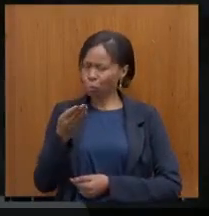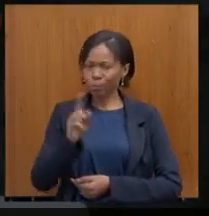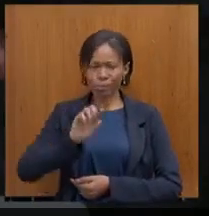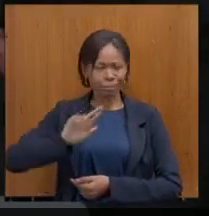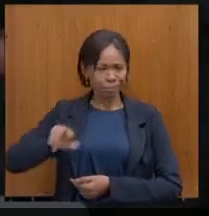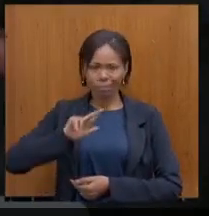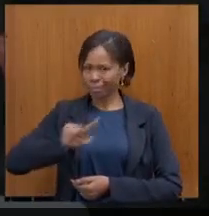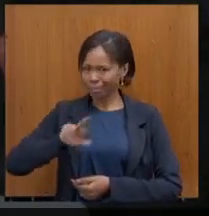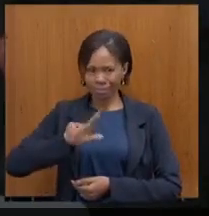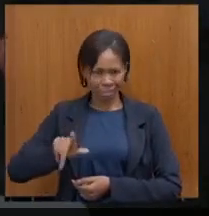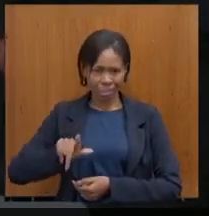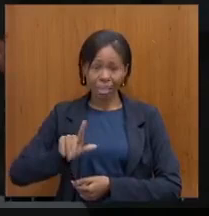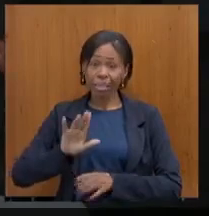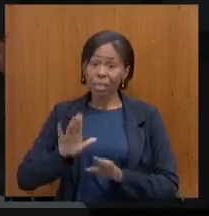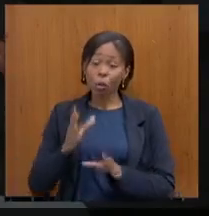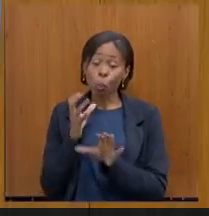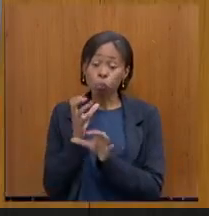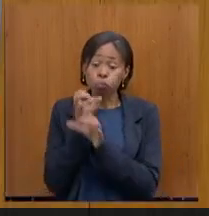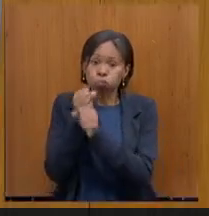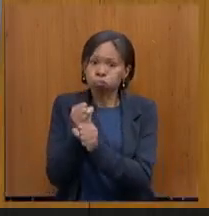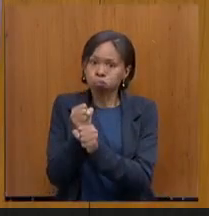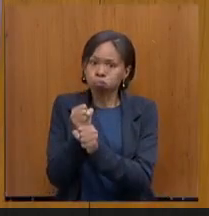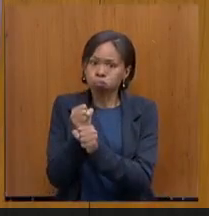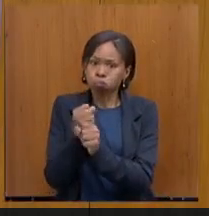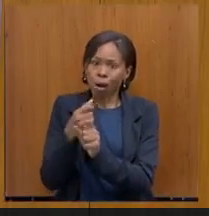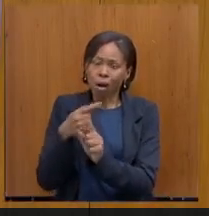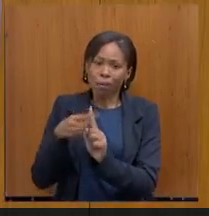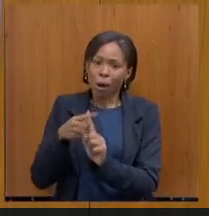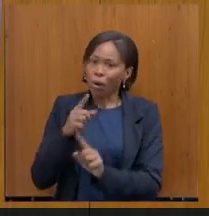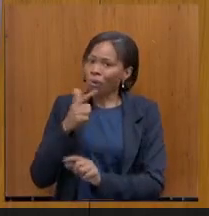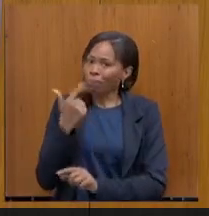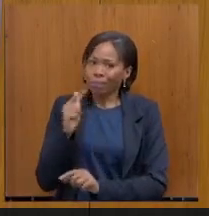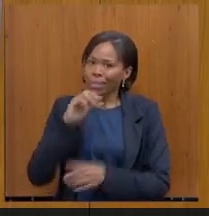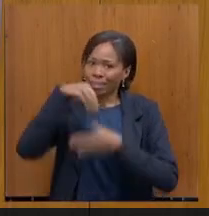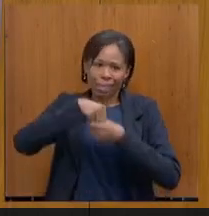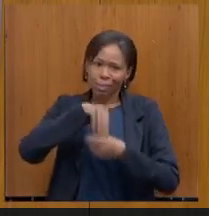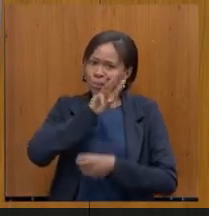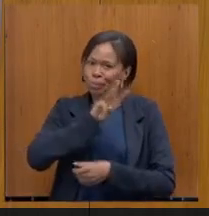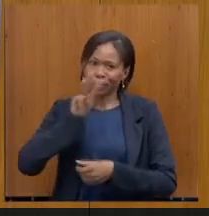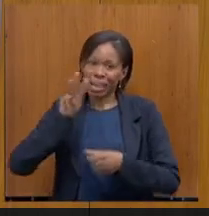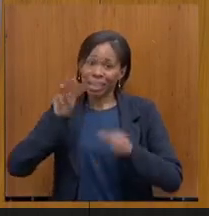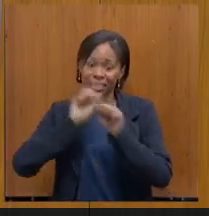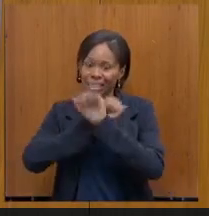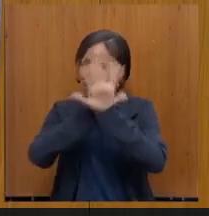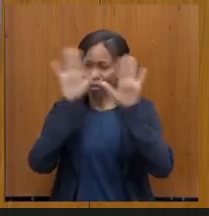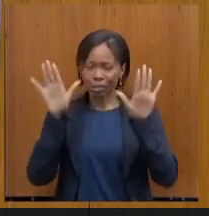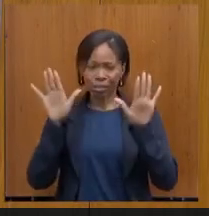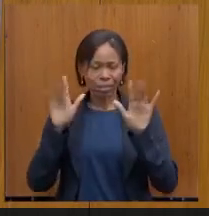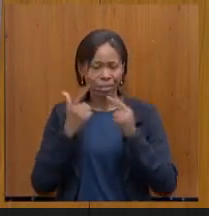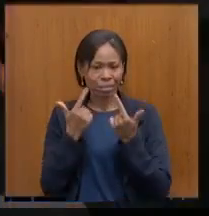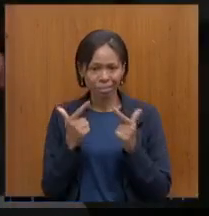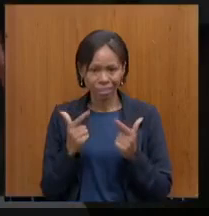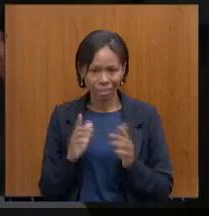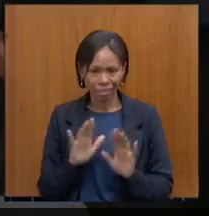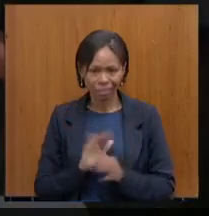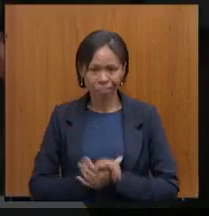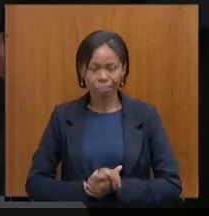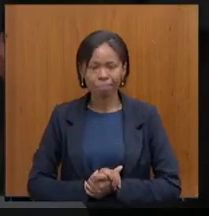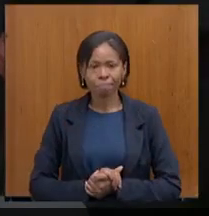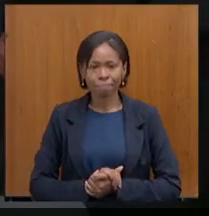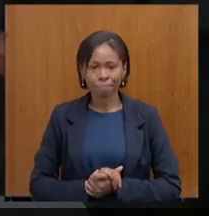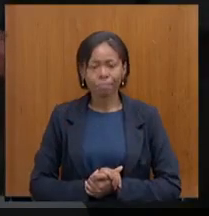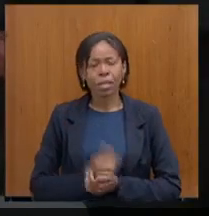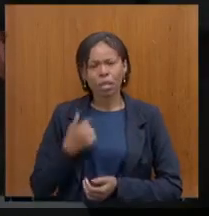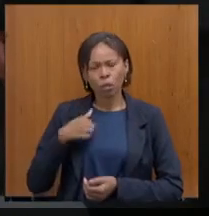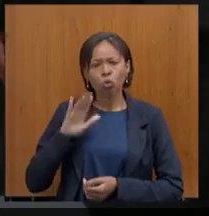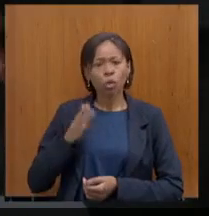Estado não fica no site da transparência. Ele tem arrecadação. Ele tem arrecadação. Eu já tive a oportunidade de perguntar, Vossa Excelência, em outra